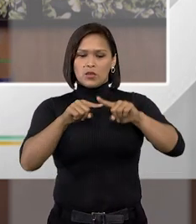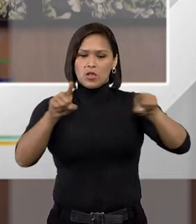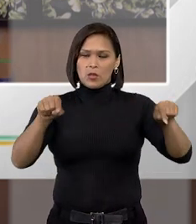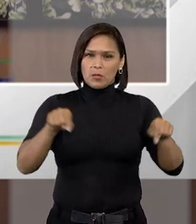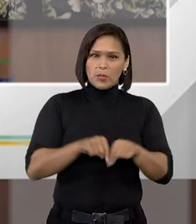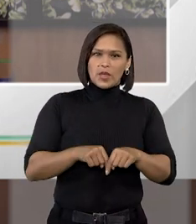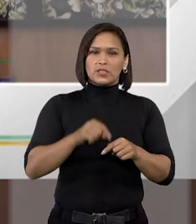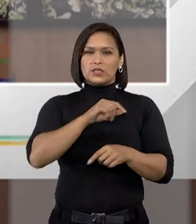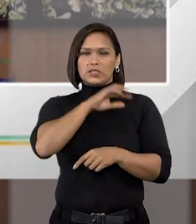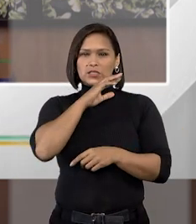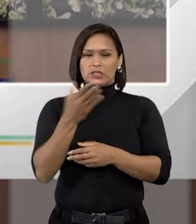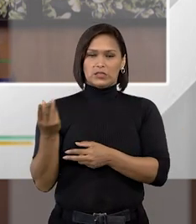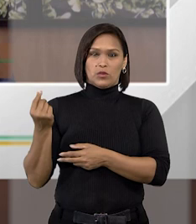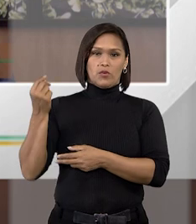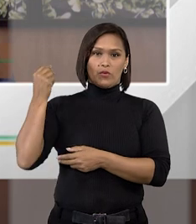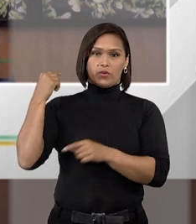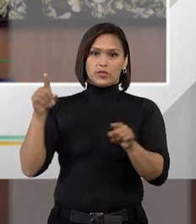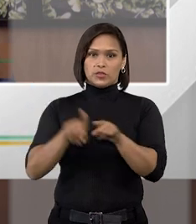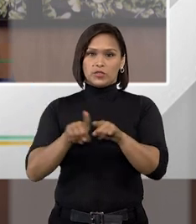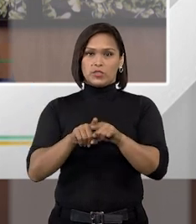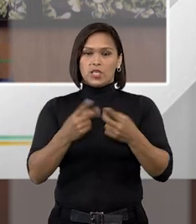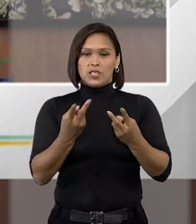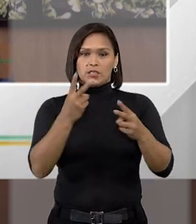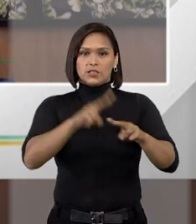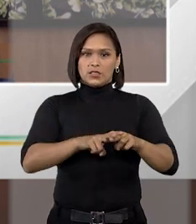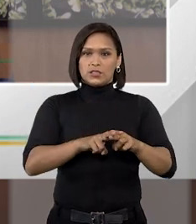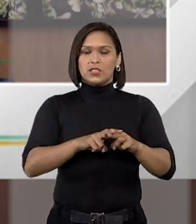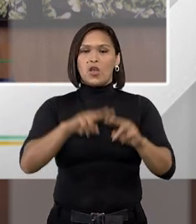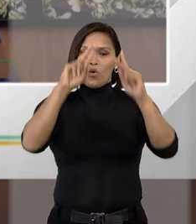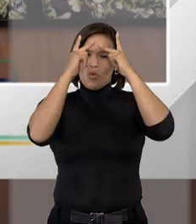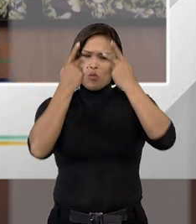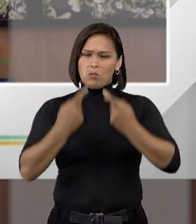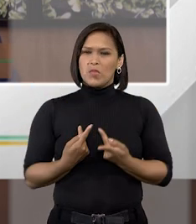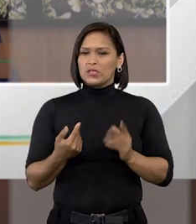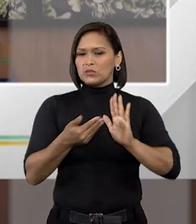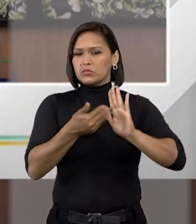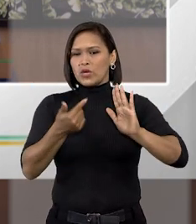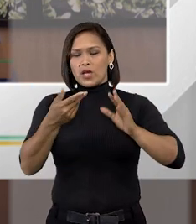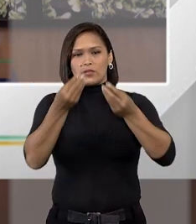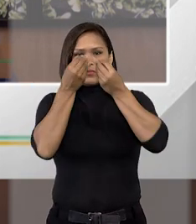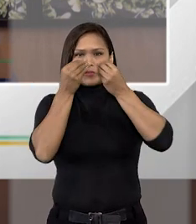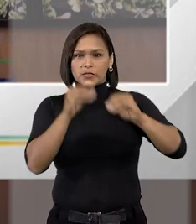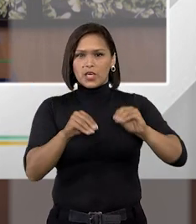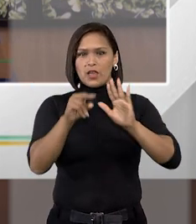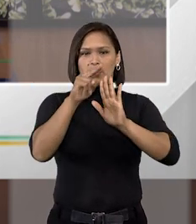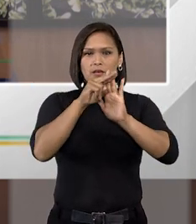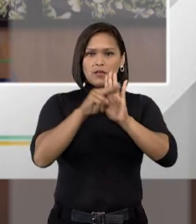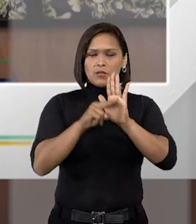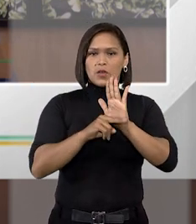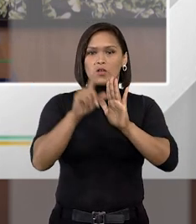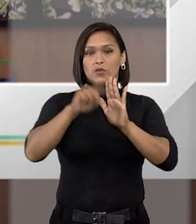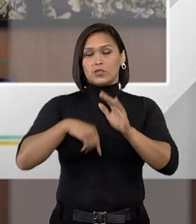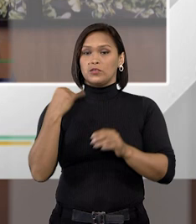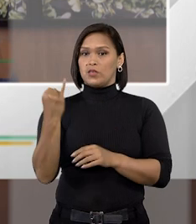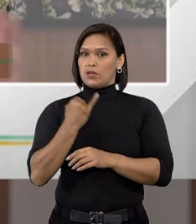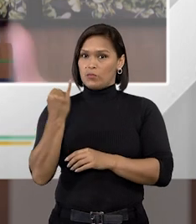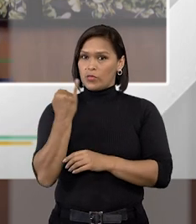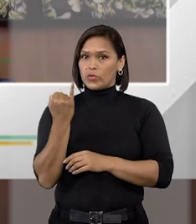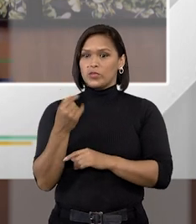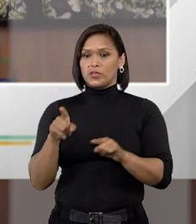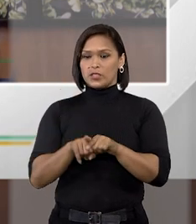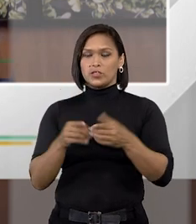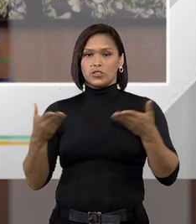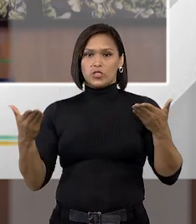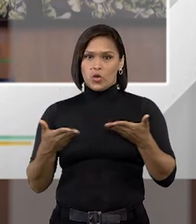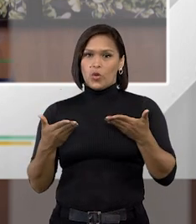medievais desse estado inumano passa por uma normativa muito importante que